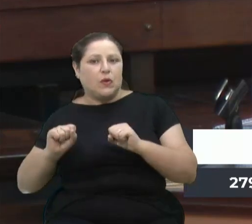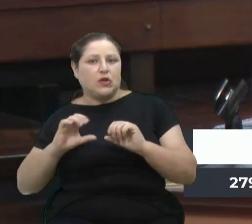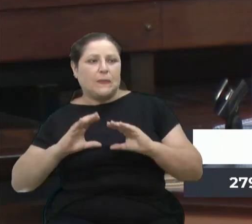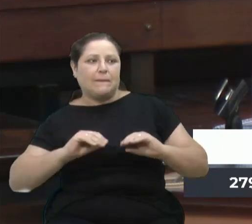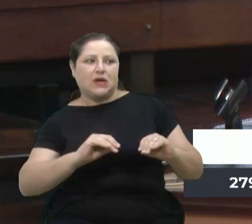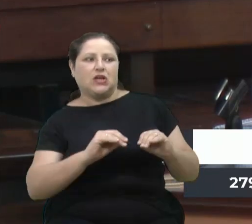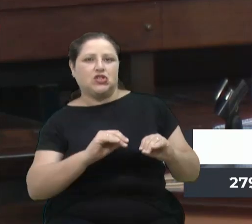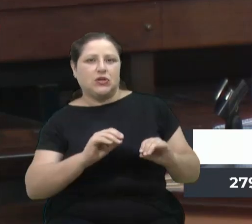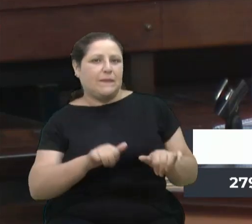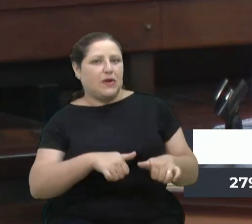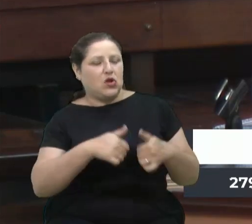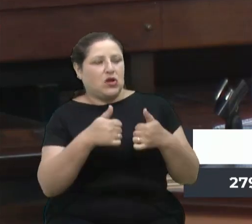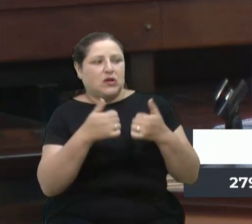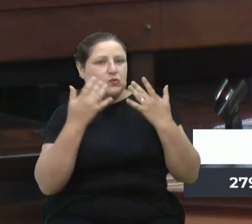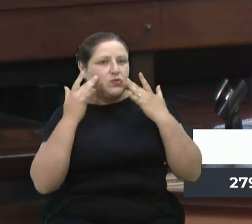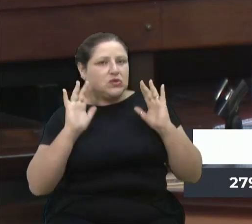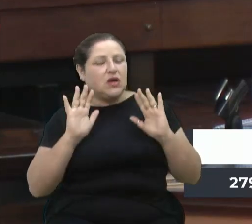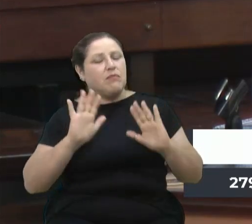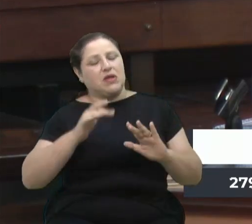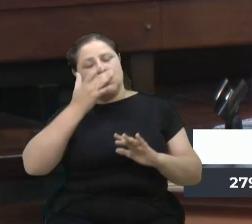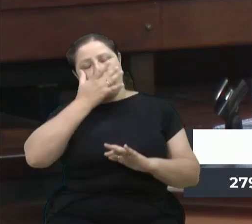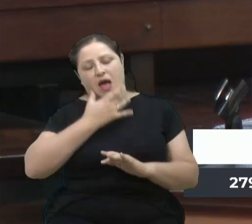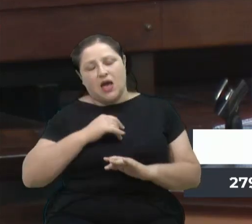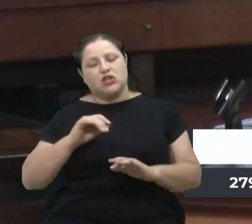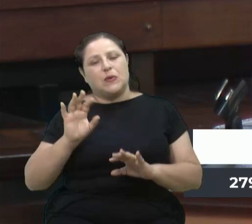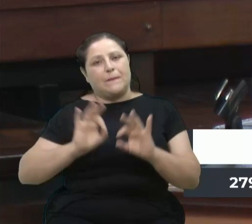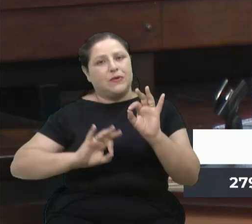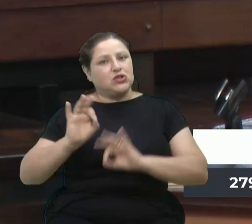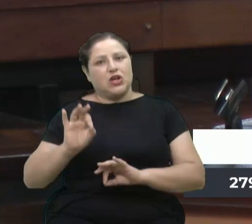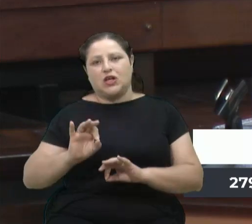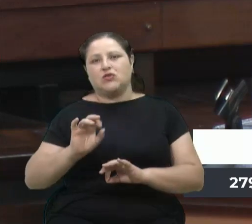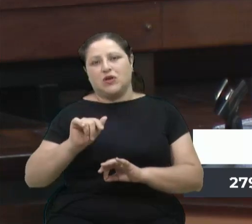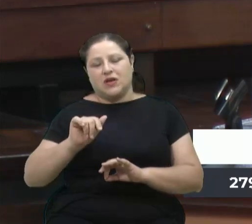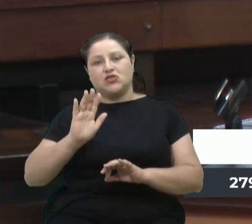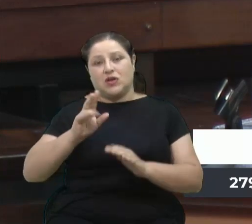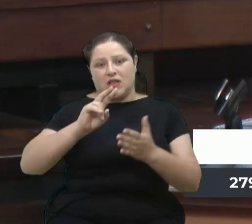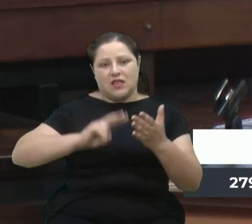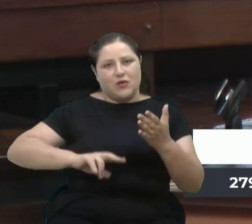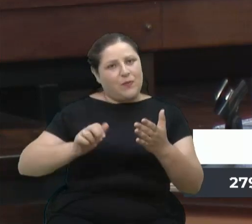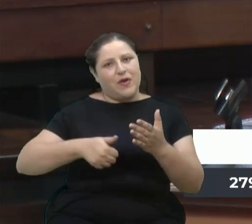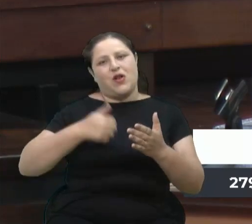projeto para melhorar, mas acho um projeto, um dos melhores projetos já lido.